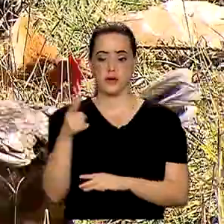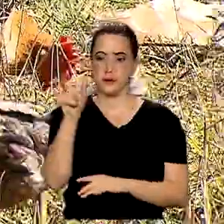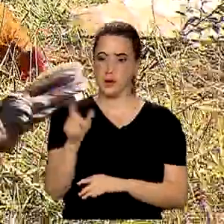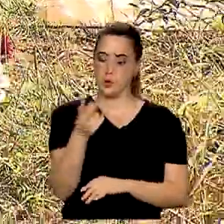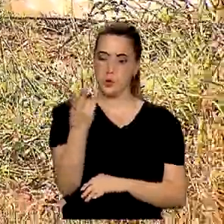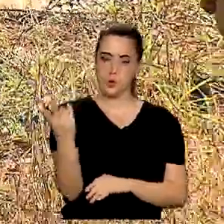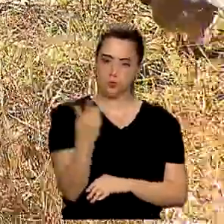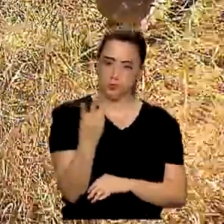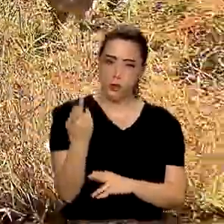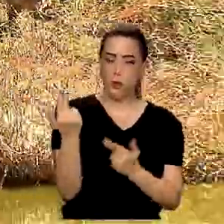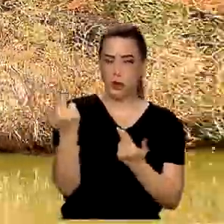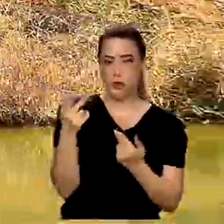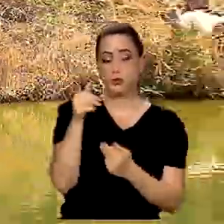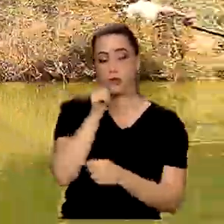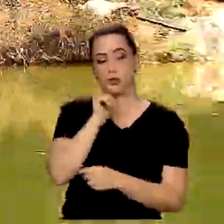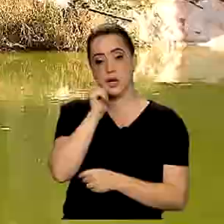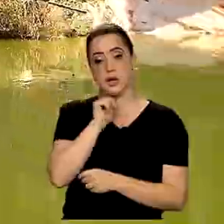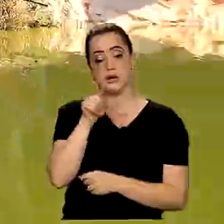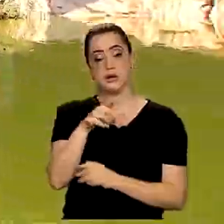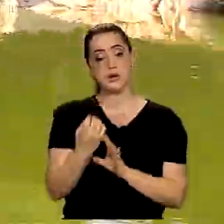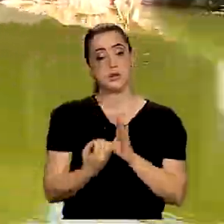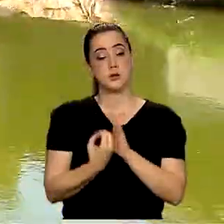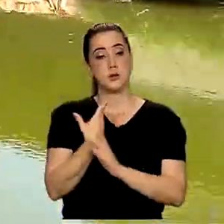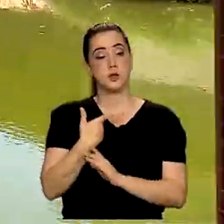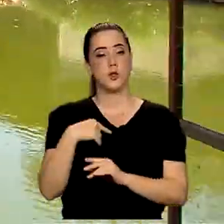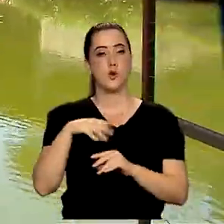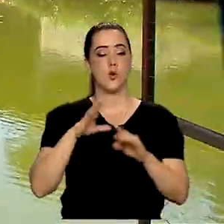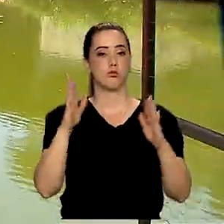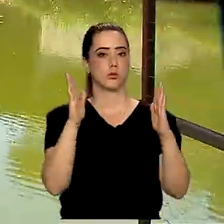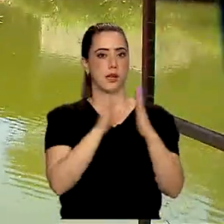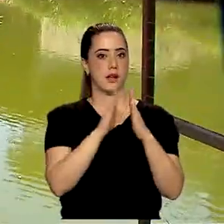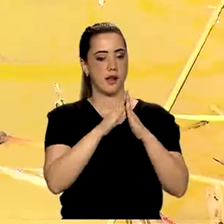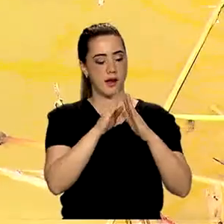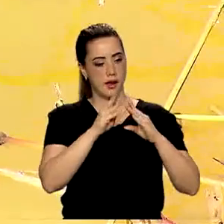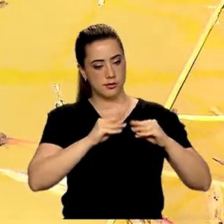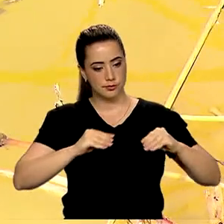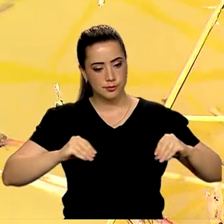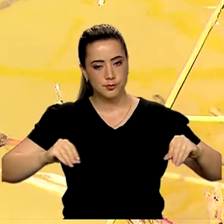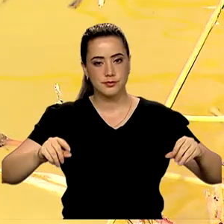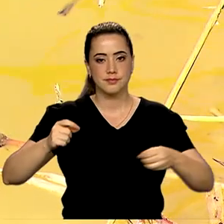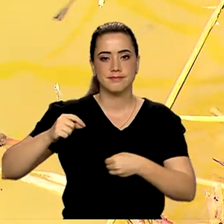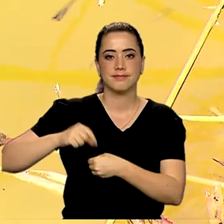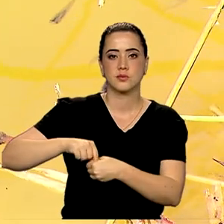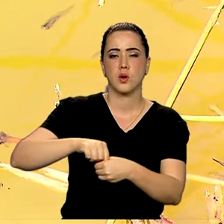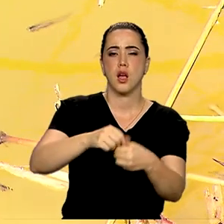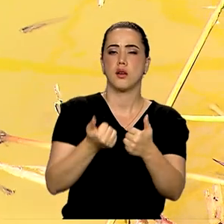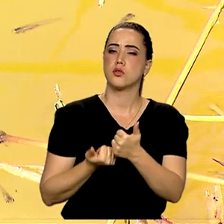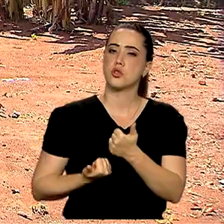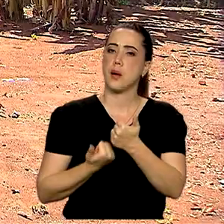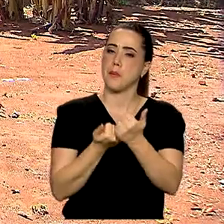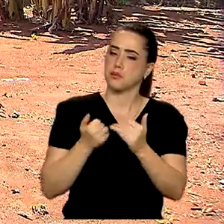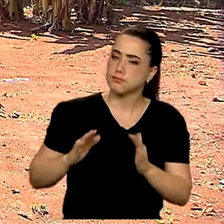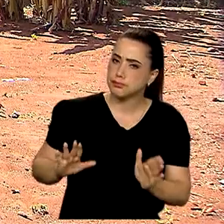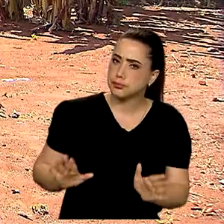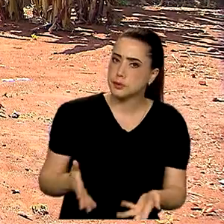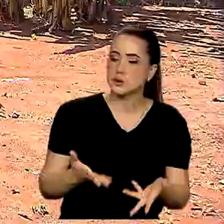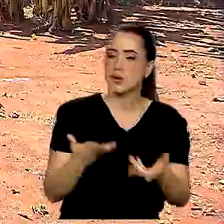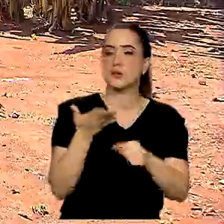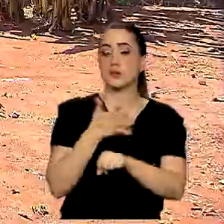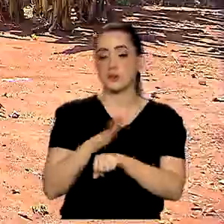espalhadas pelo país que surgiu o Quintais Produtivos, Programa de Apoio, Fomento e